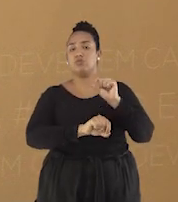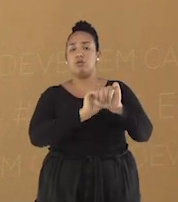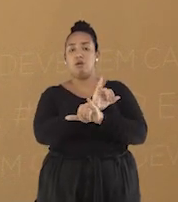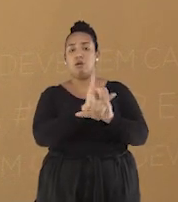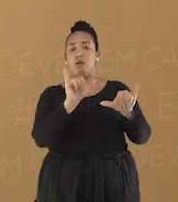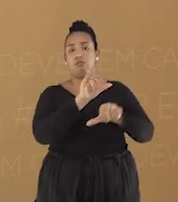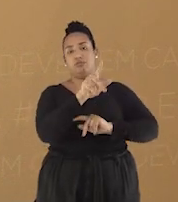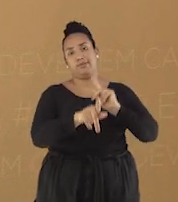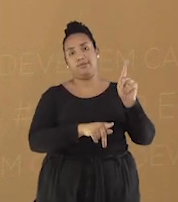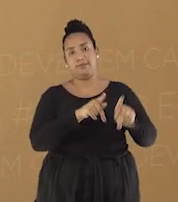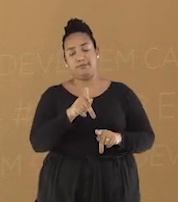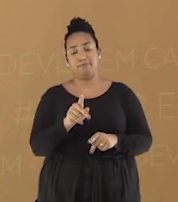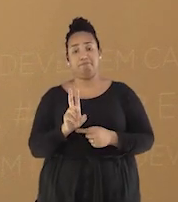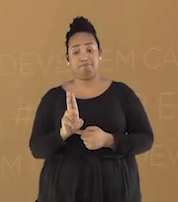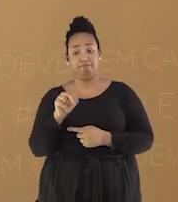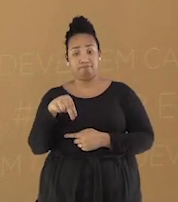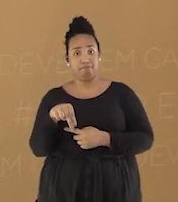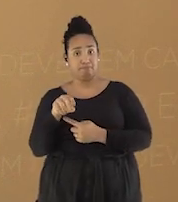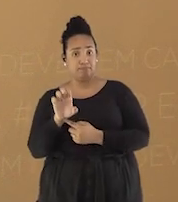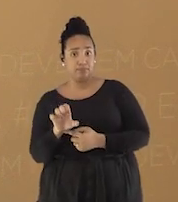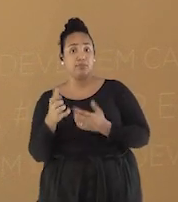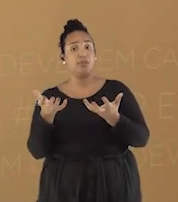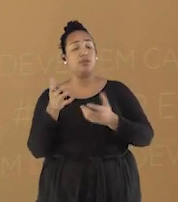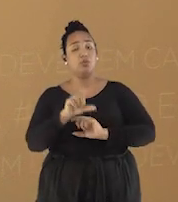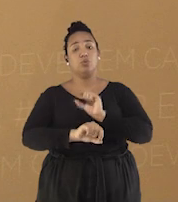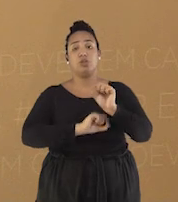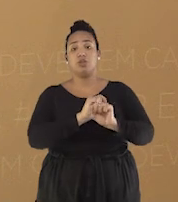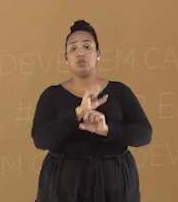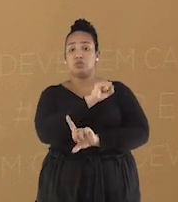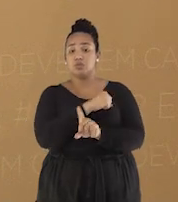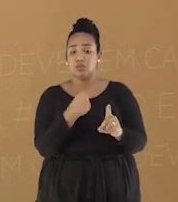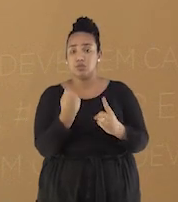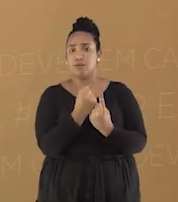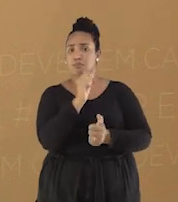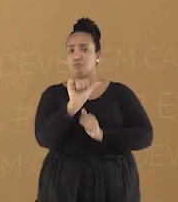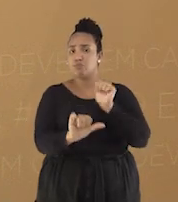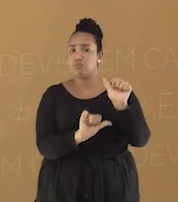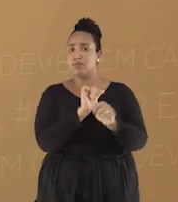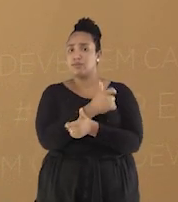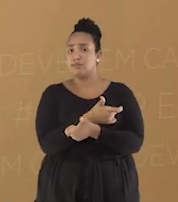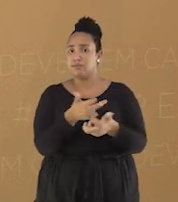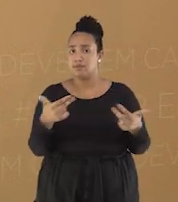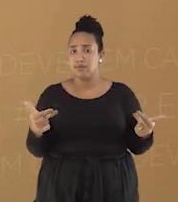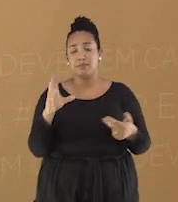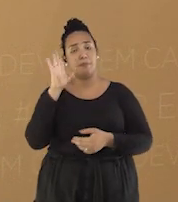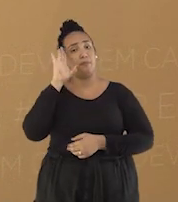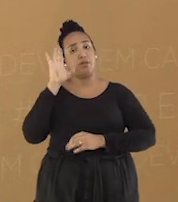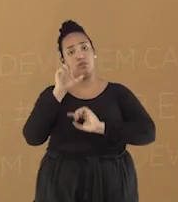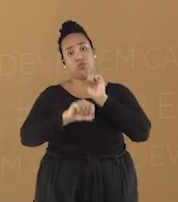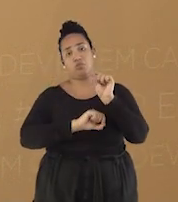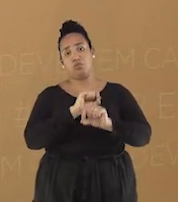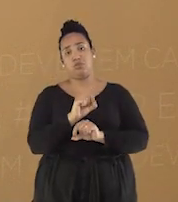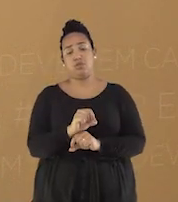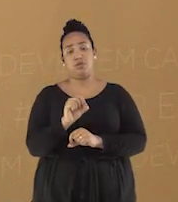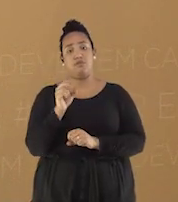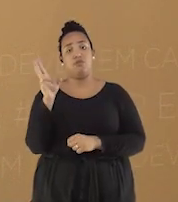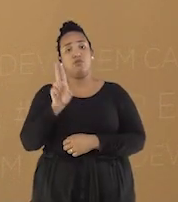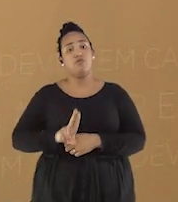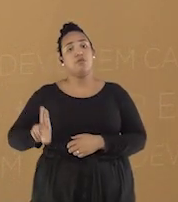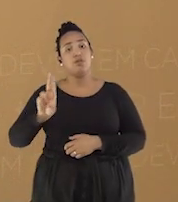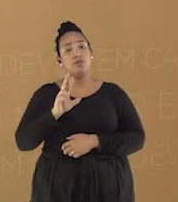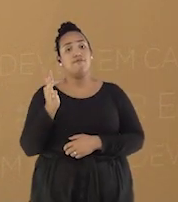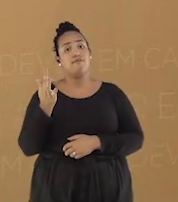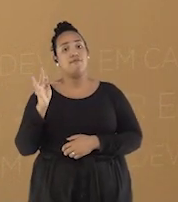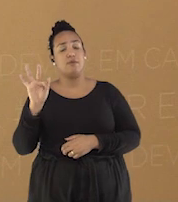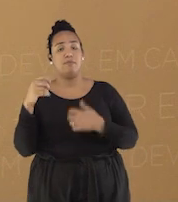A UNE defendia mudanças sociais profundas e, dentre elas, a reforma universitária no contexto das